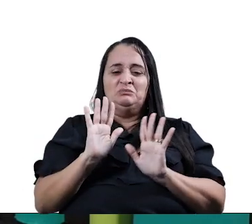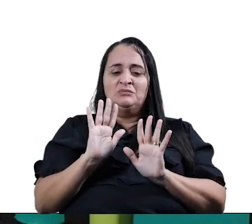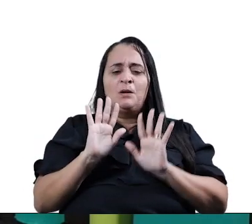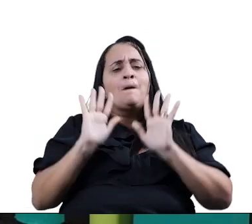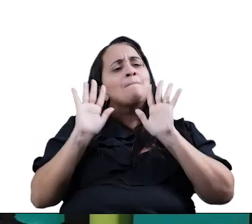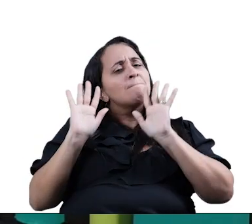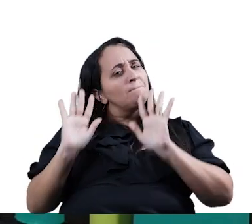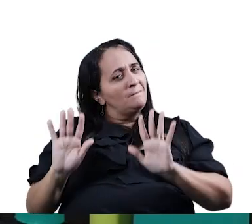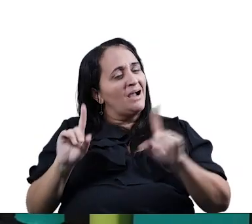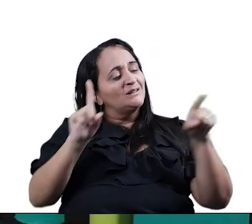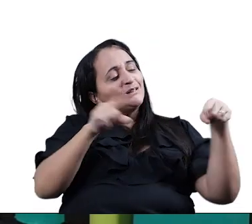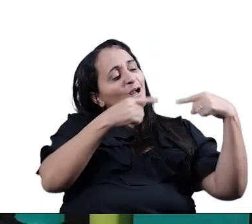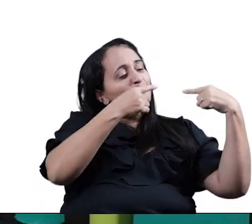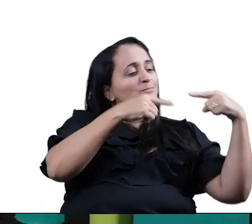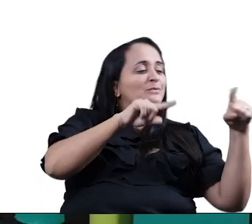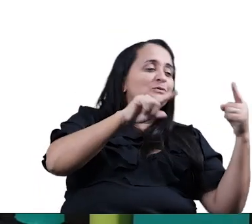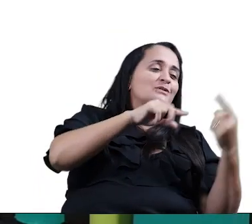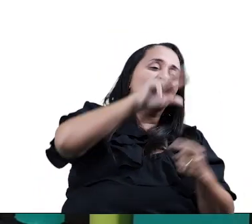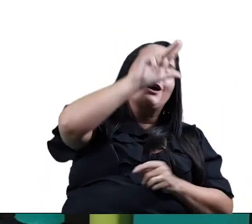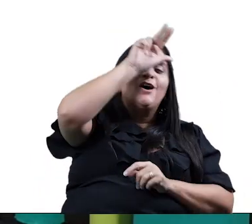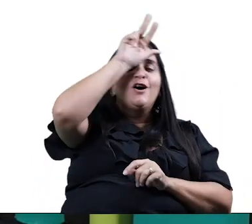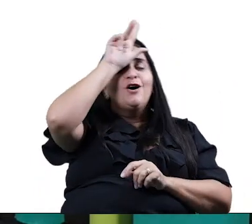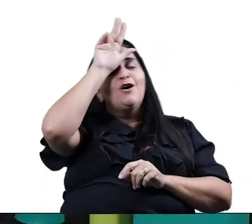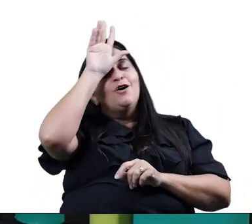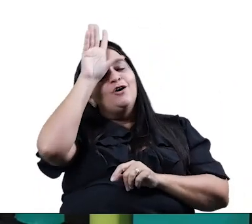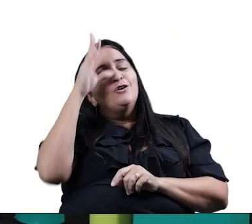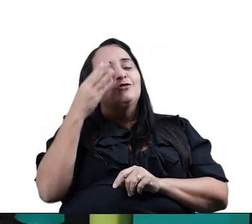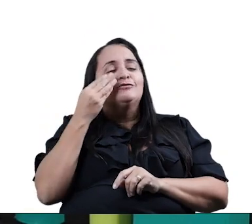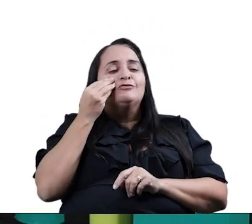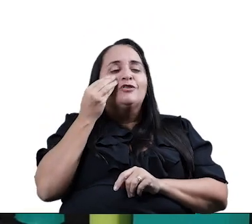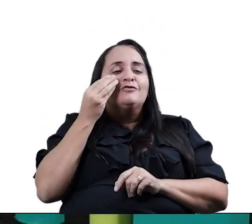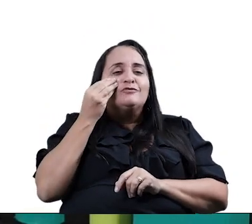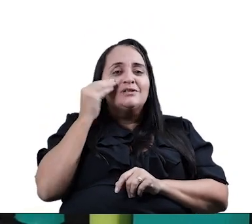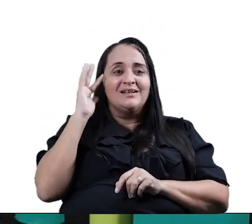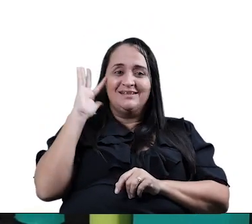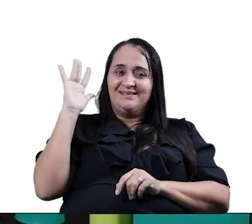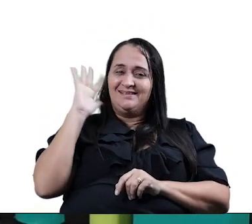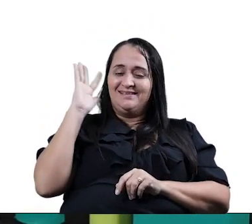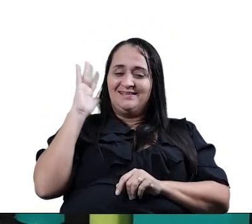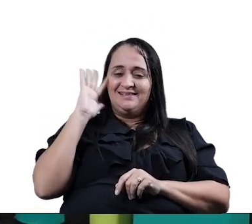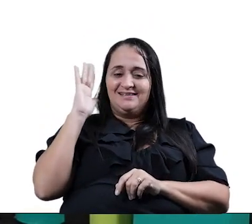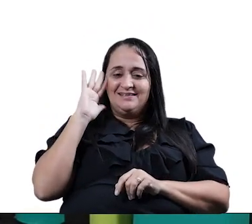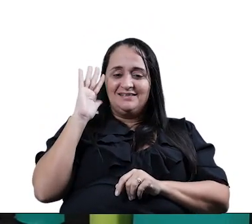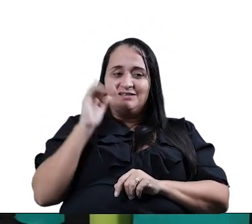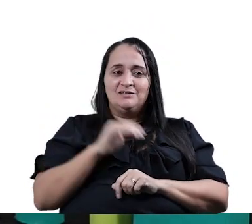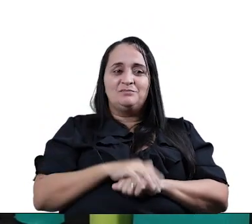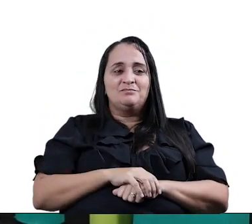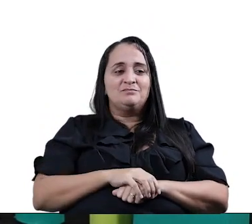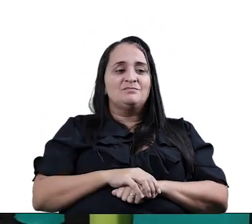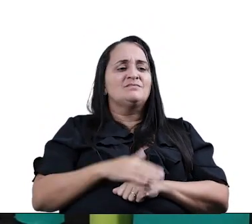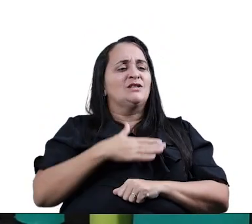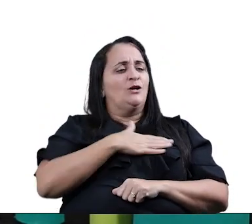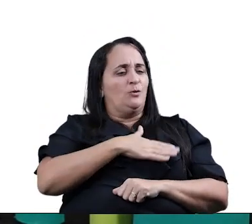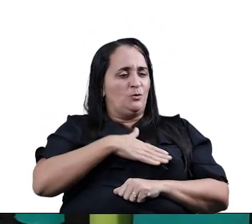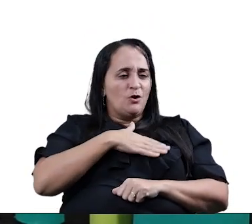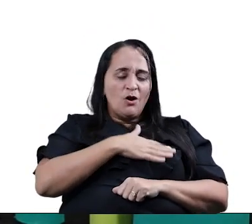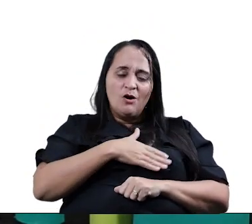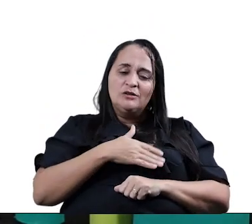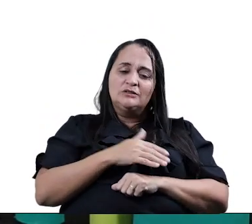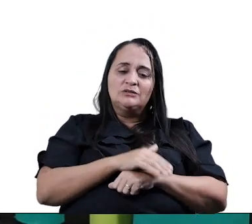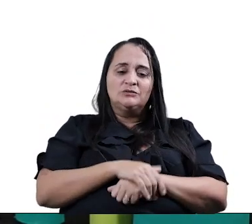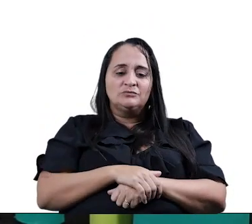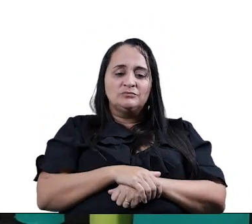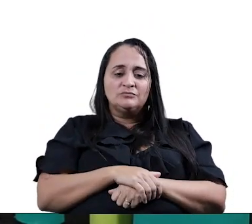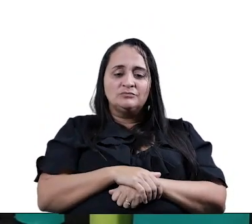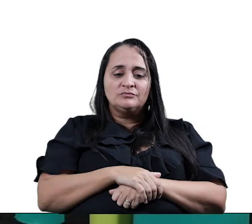barata Da musiquinha Eu acho que ela É uma queridinha Sonhadora Eu gosto mais desse lado lúdico Da vida